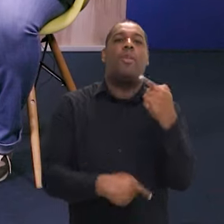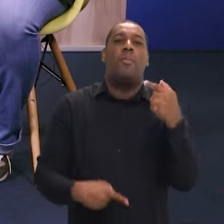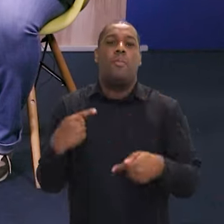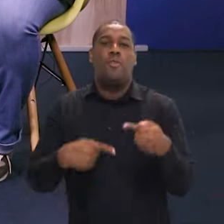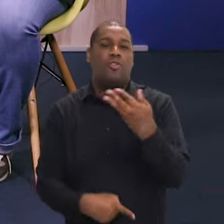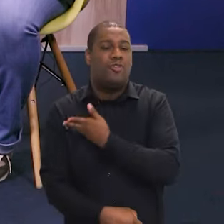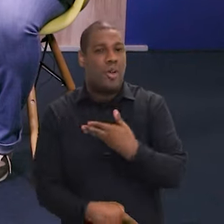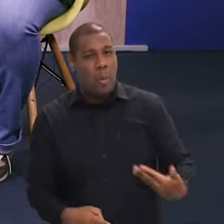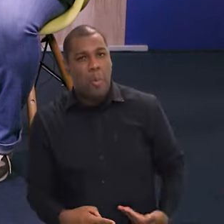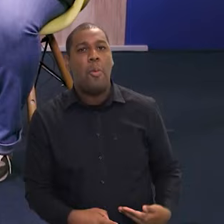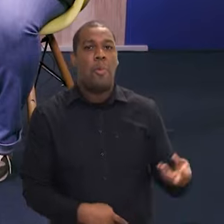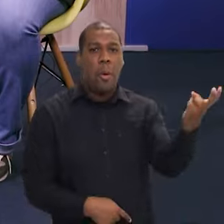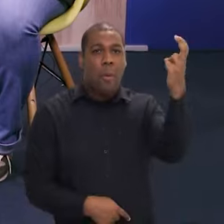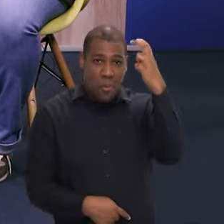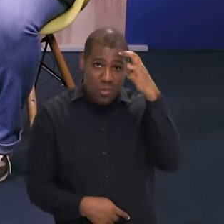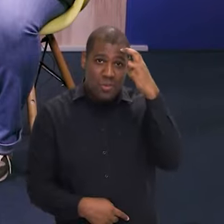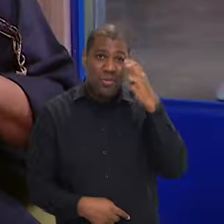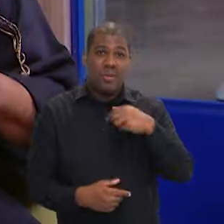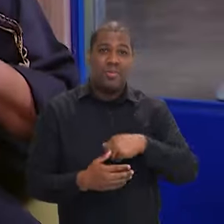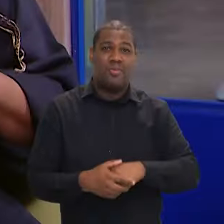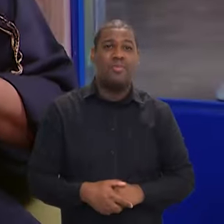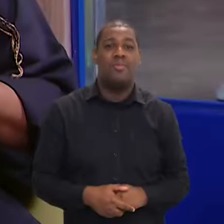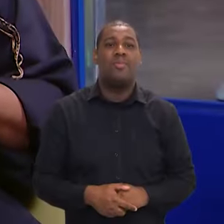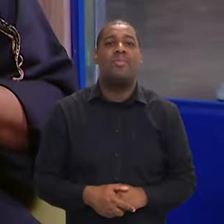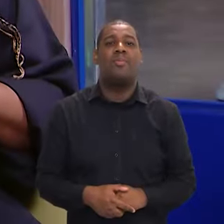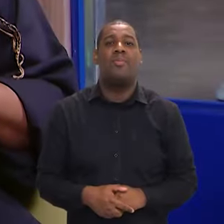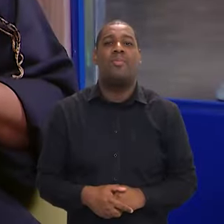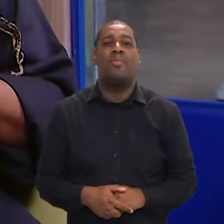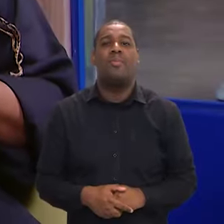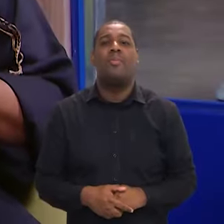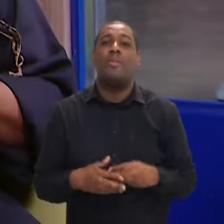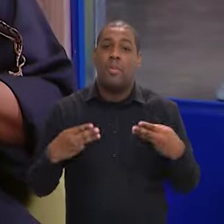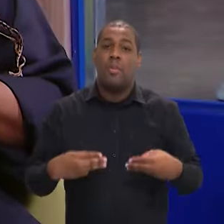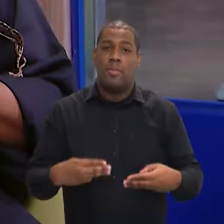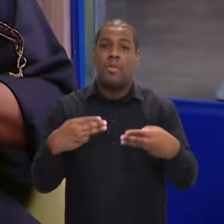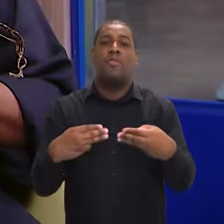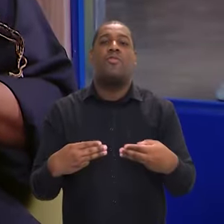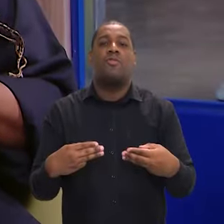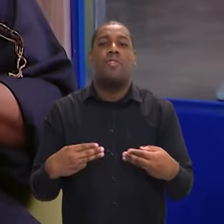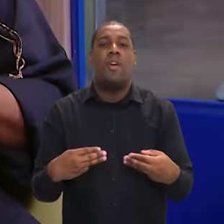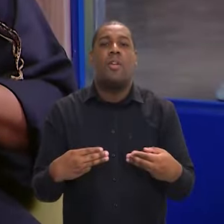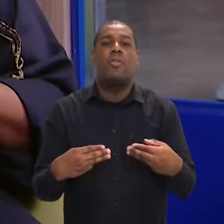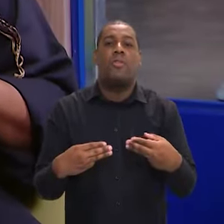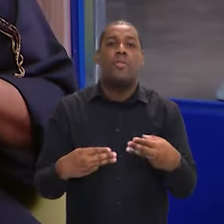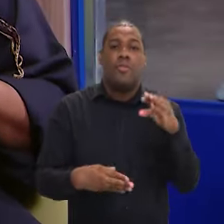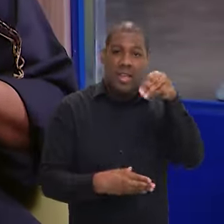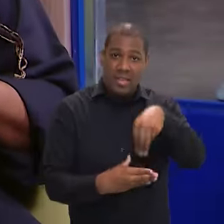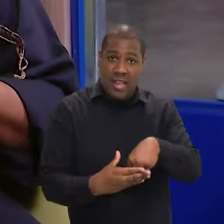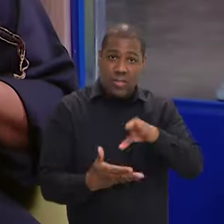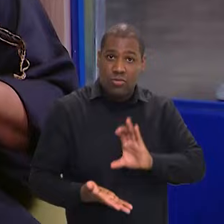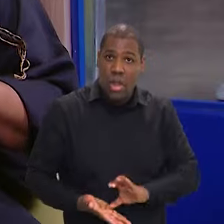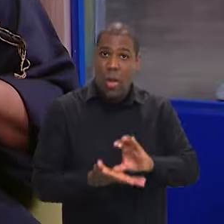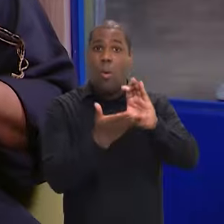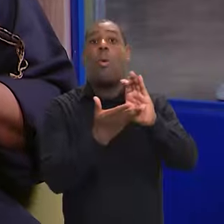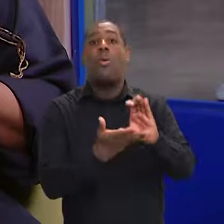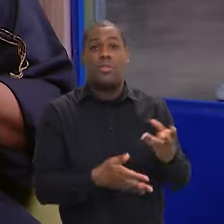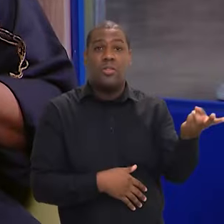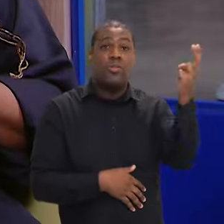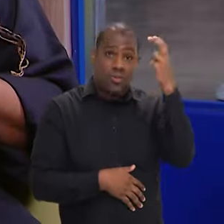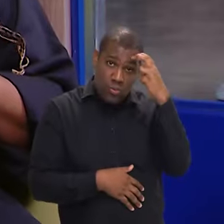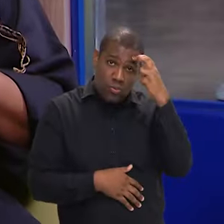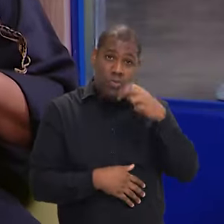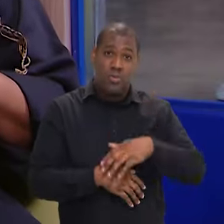uma política de Estado muito, muito mais ampla, além de também termos hoje no Ministério os comitês de cultura.